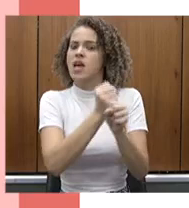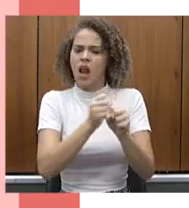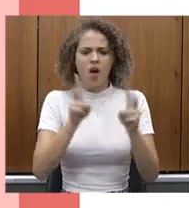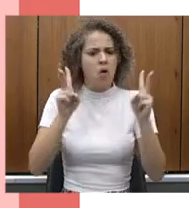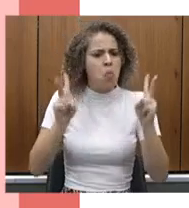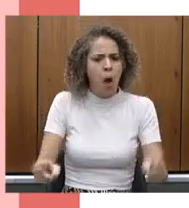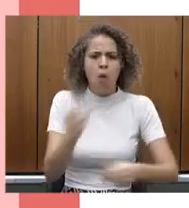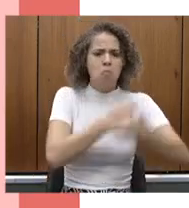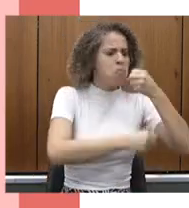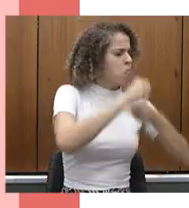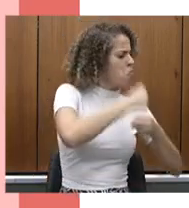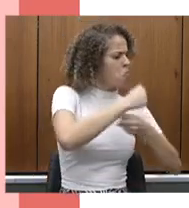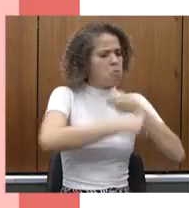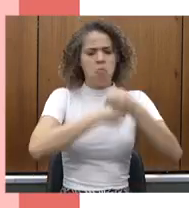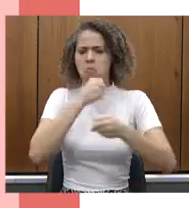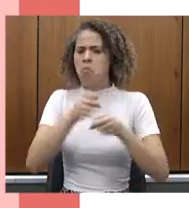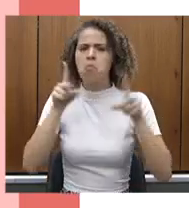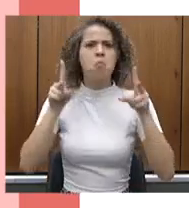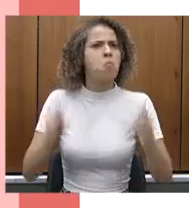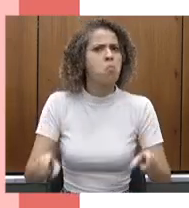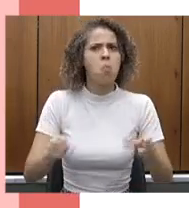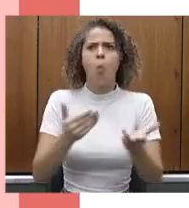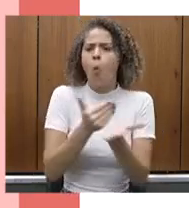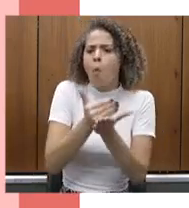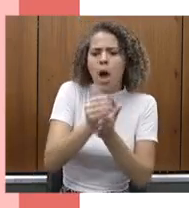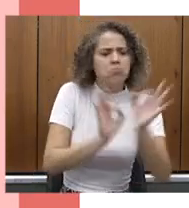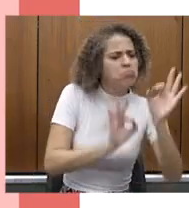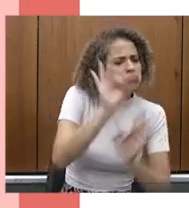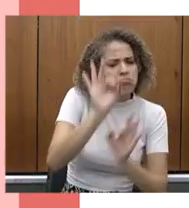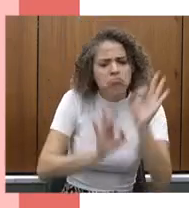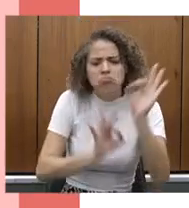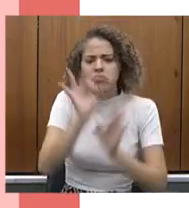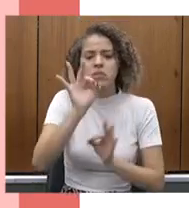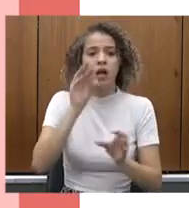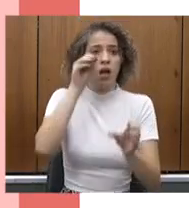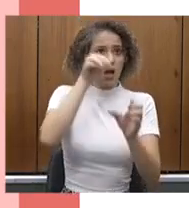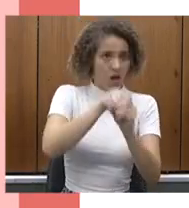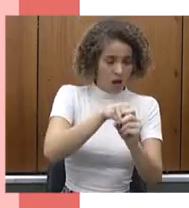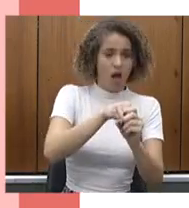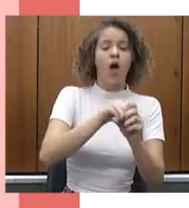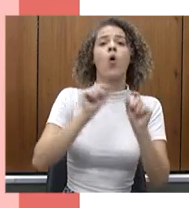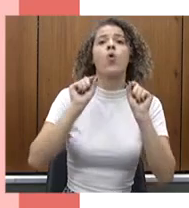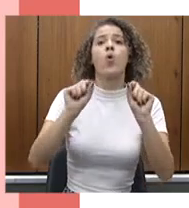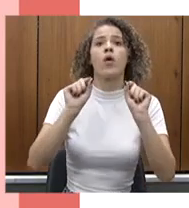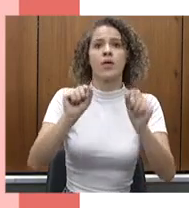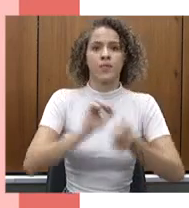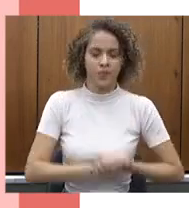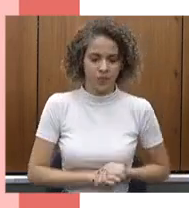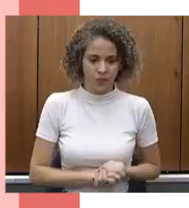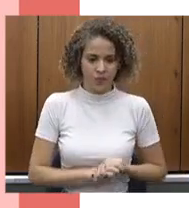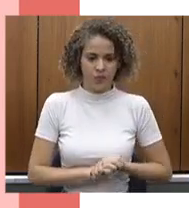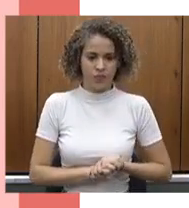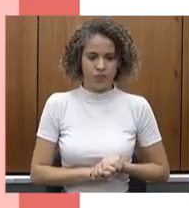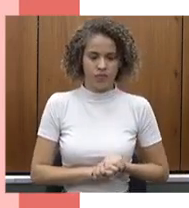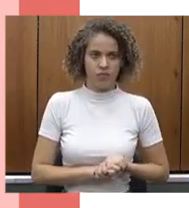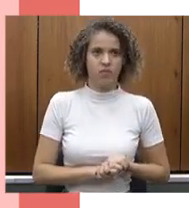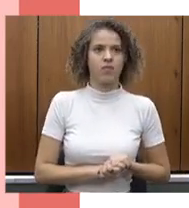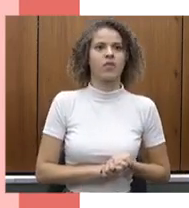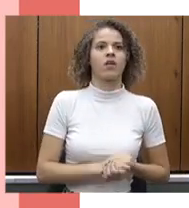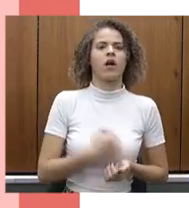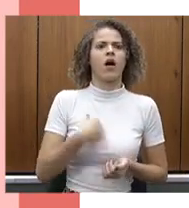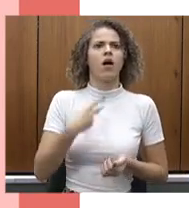forma no momento que a gente faz a projeção, a projeção aí por final deste